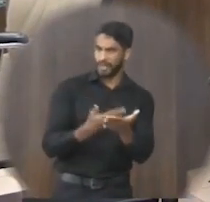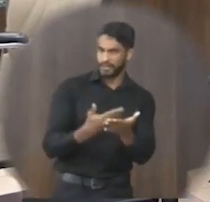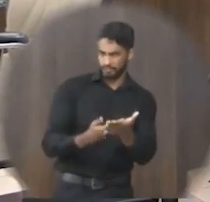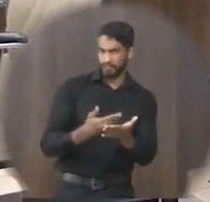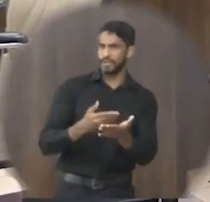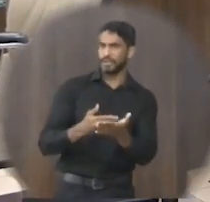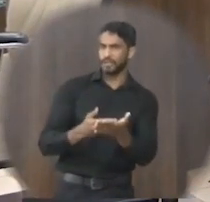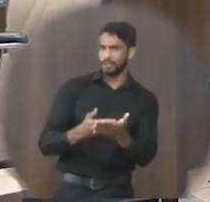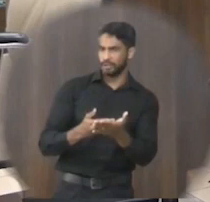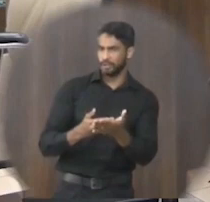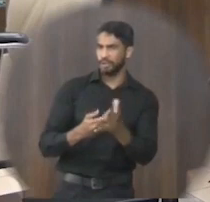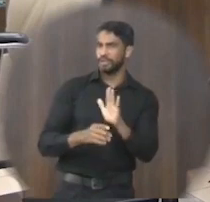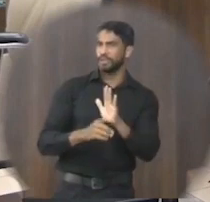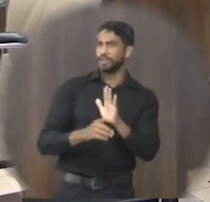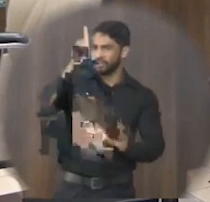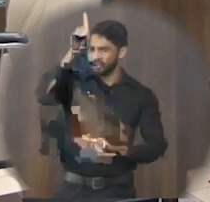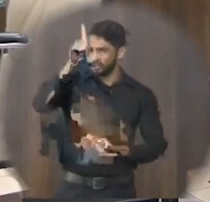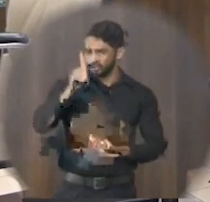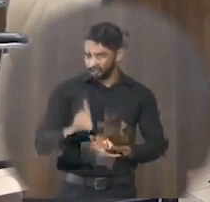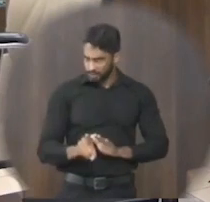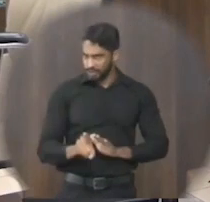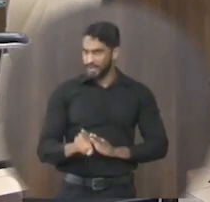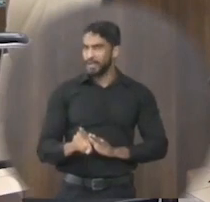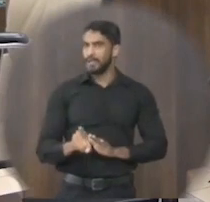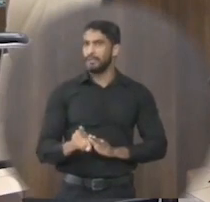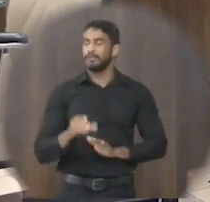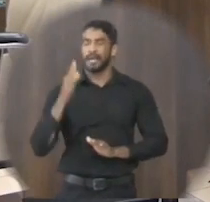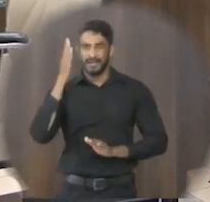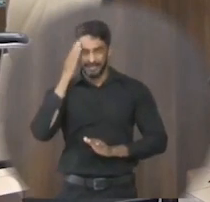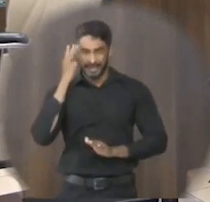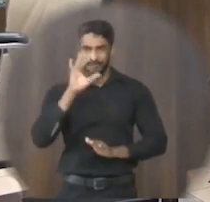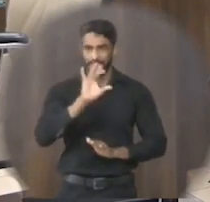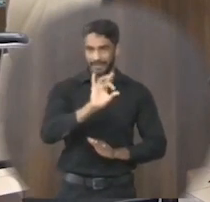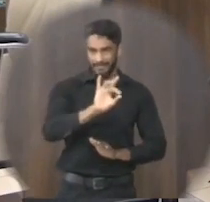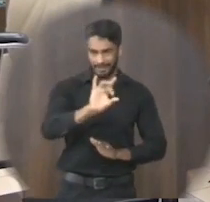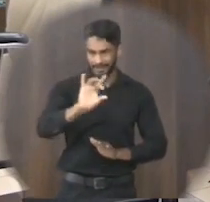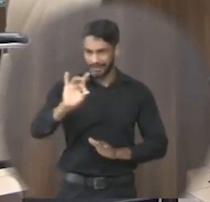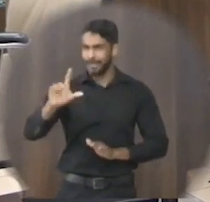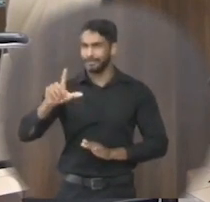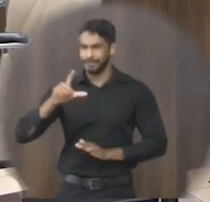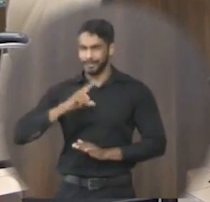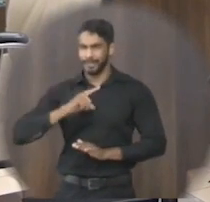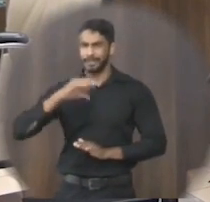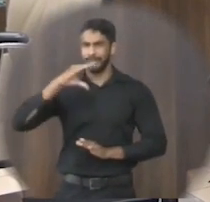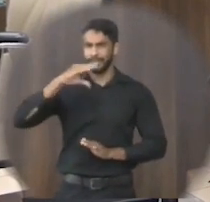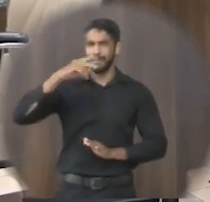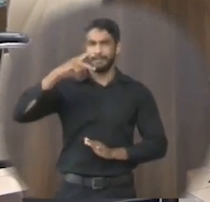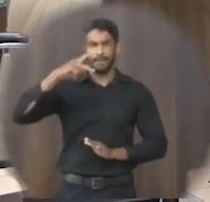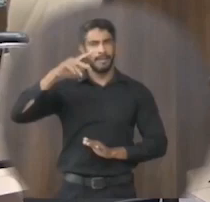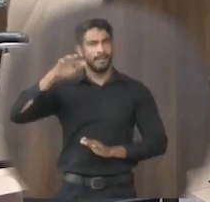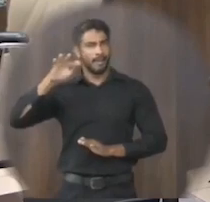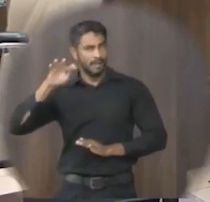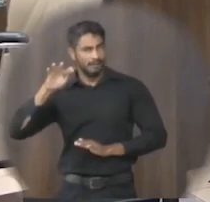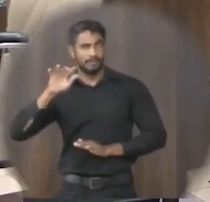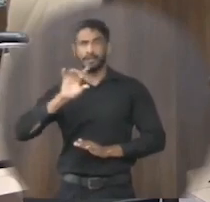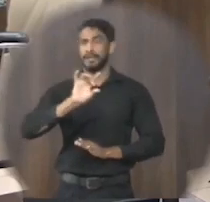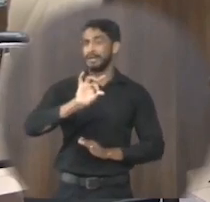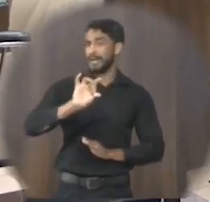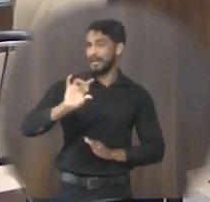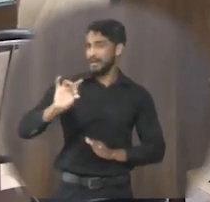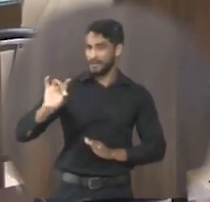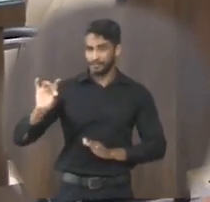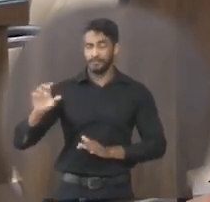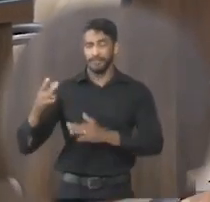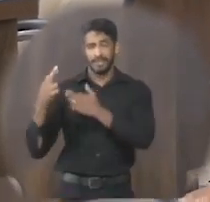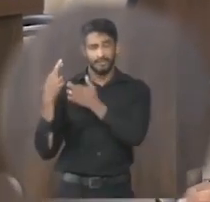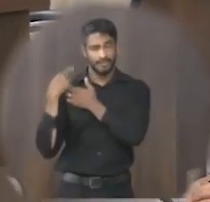é é da linha do direito a gente sabe que cada um tem seu CPF cada um responde para os seus atos se o